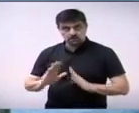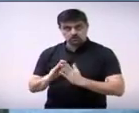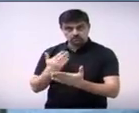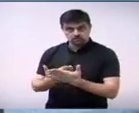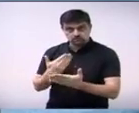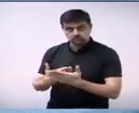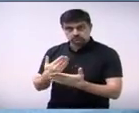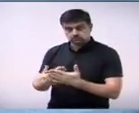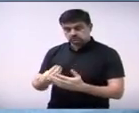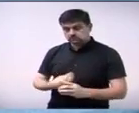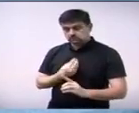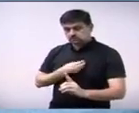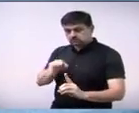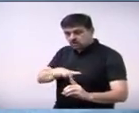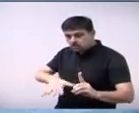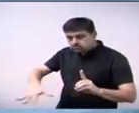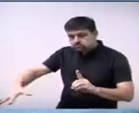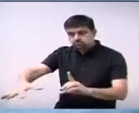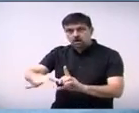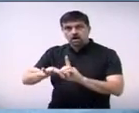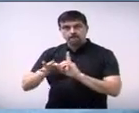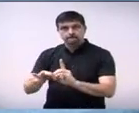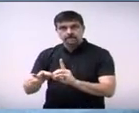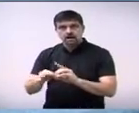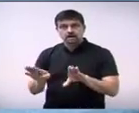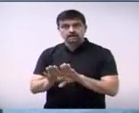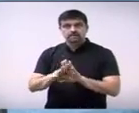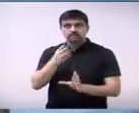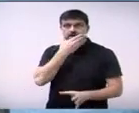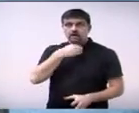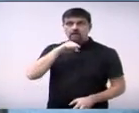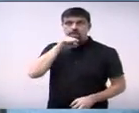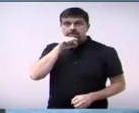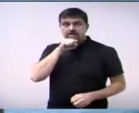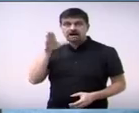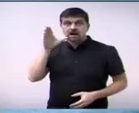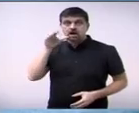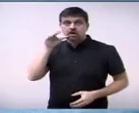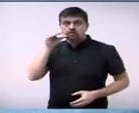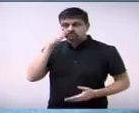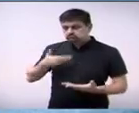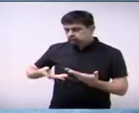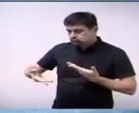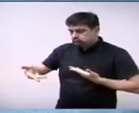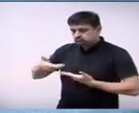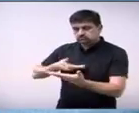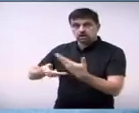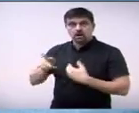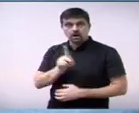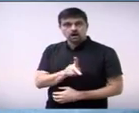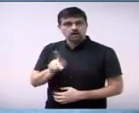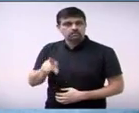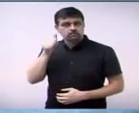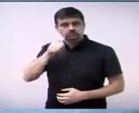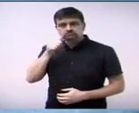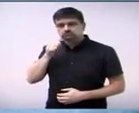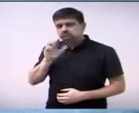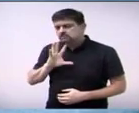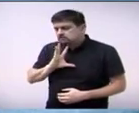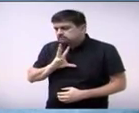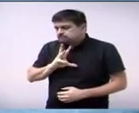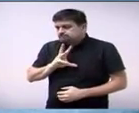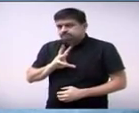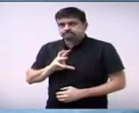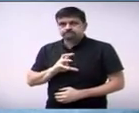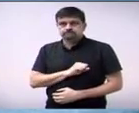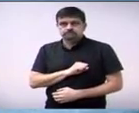passou, mas com todos os pais e, principalmente, os funcionários. Era uma professora muito querida no